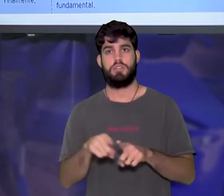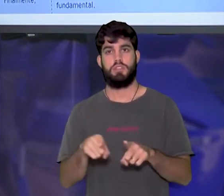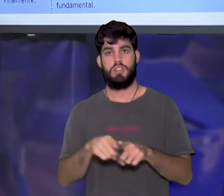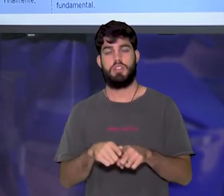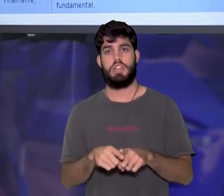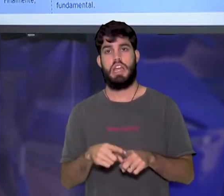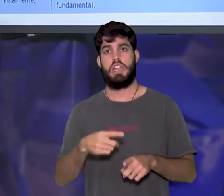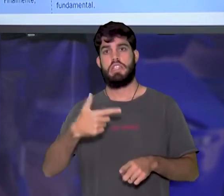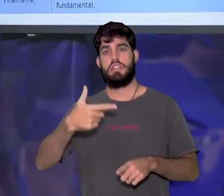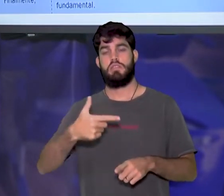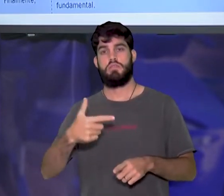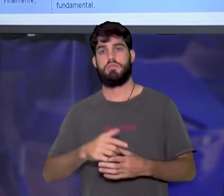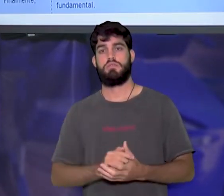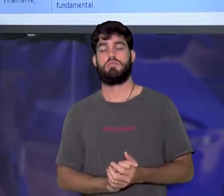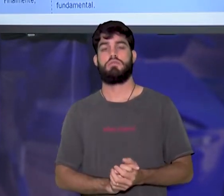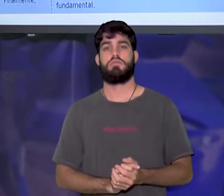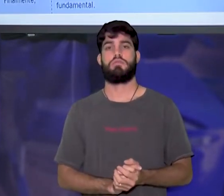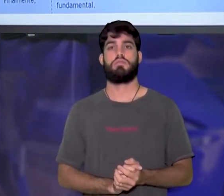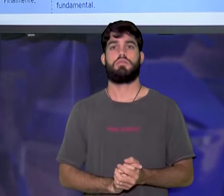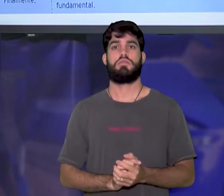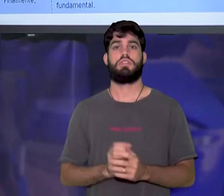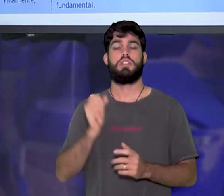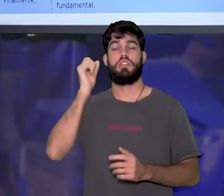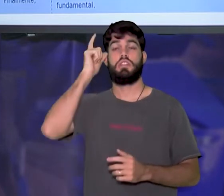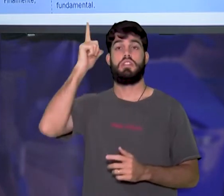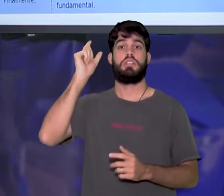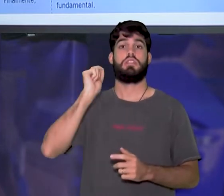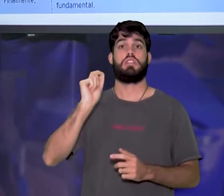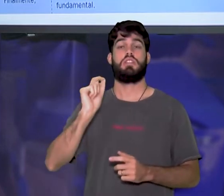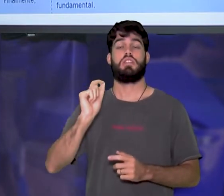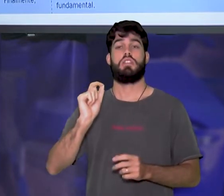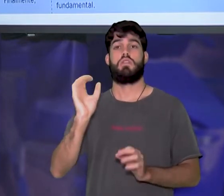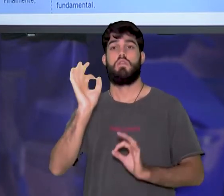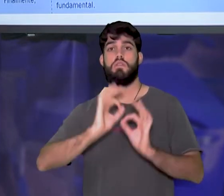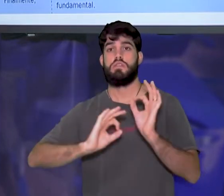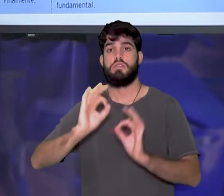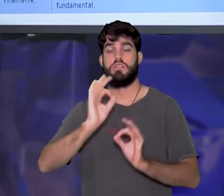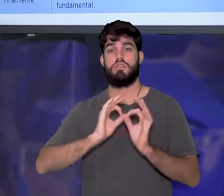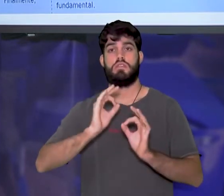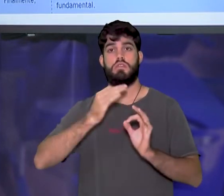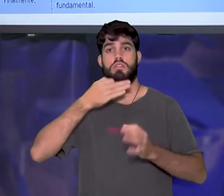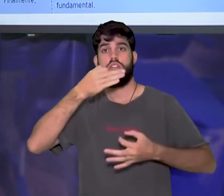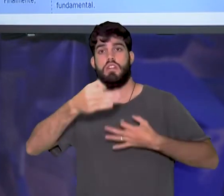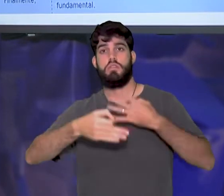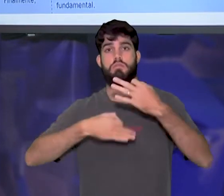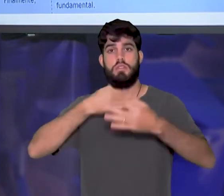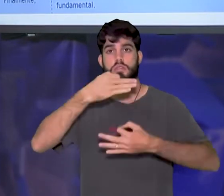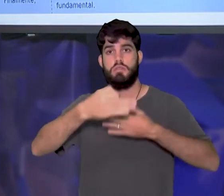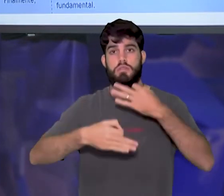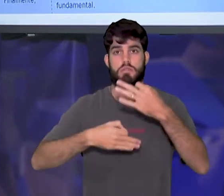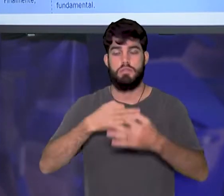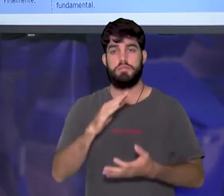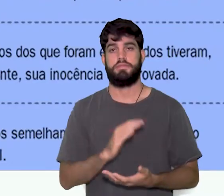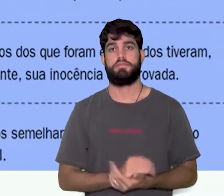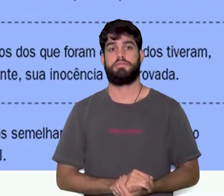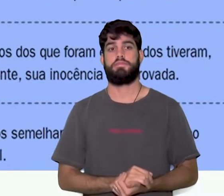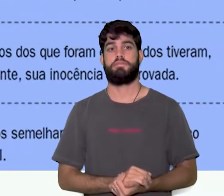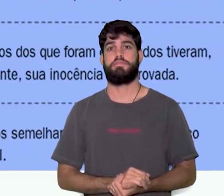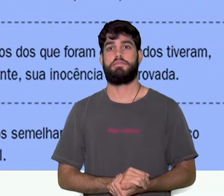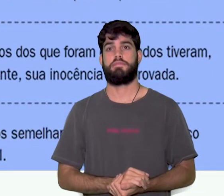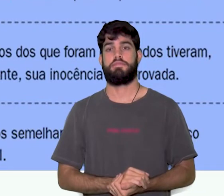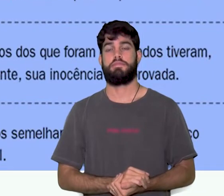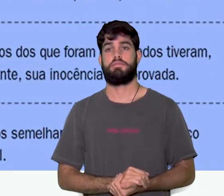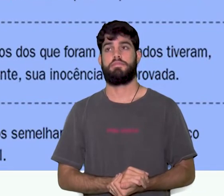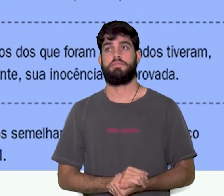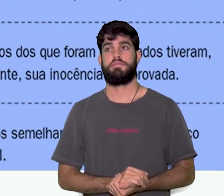lugar, dá a ideia de organização de argumentos. Vamos ver essa penúltima aqui. E, a pena de